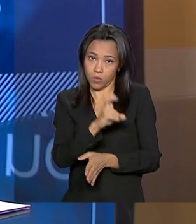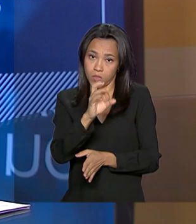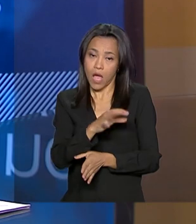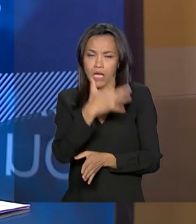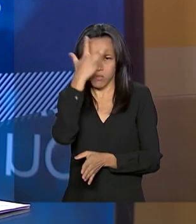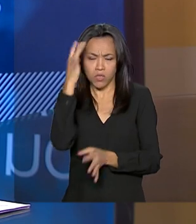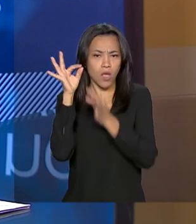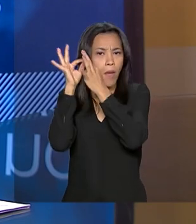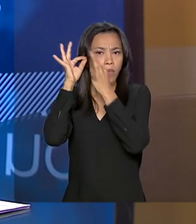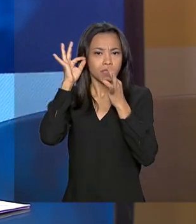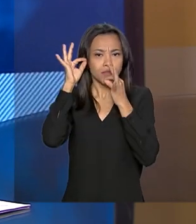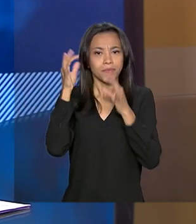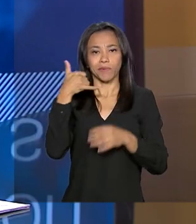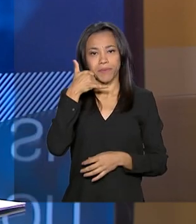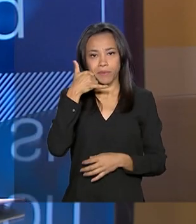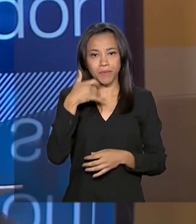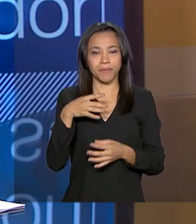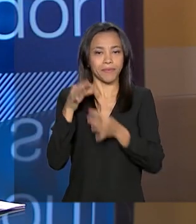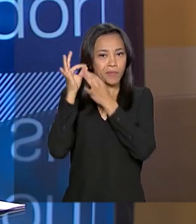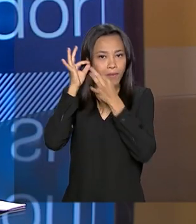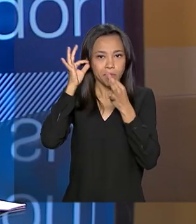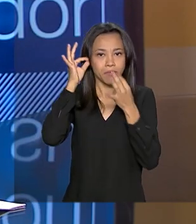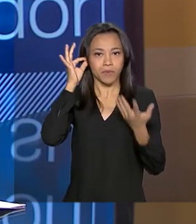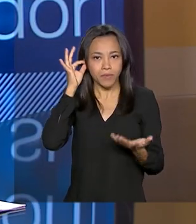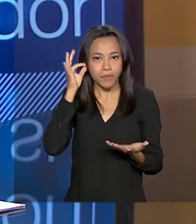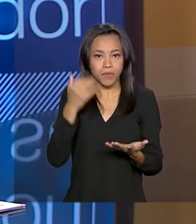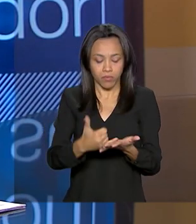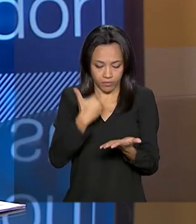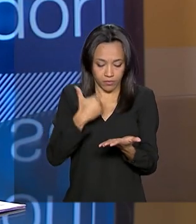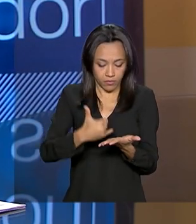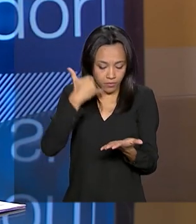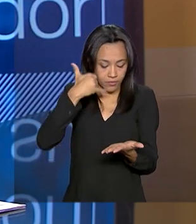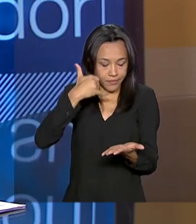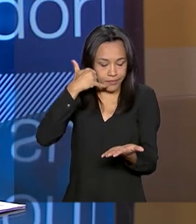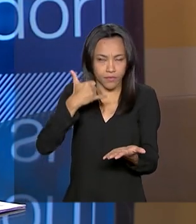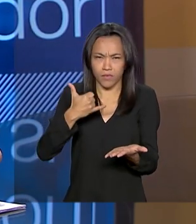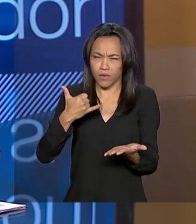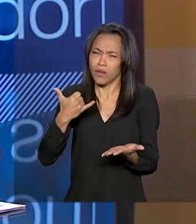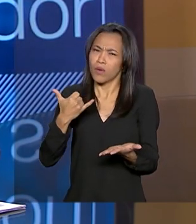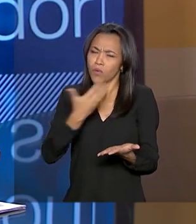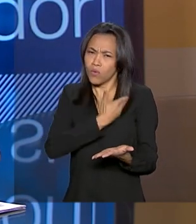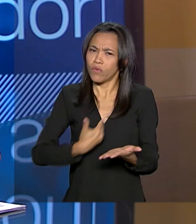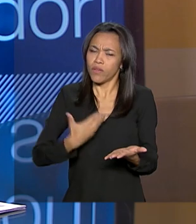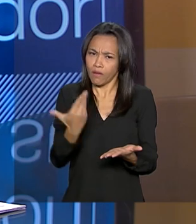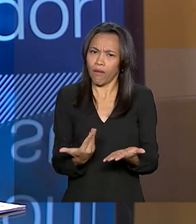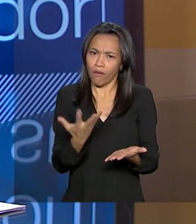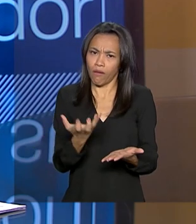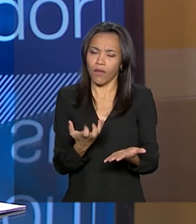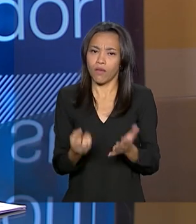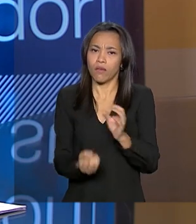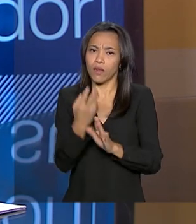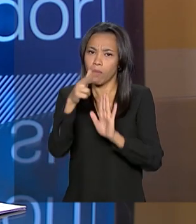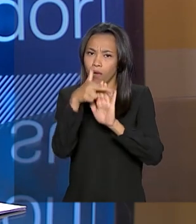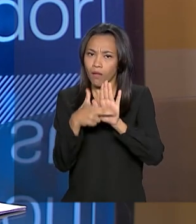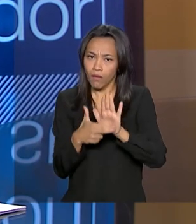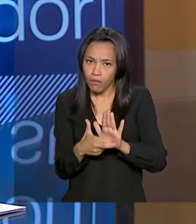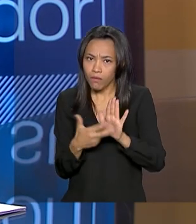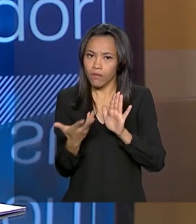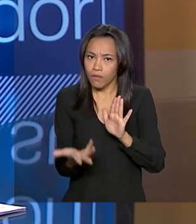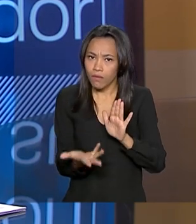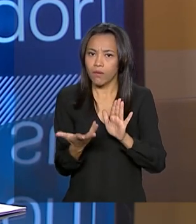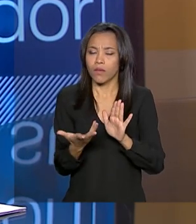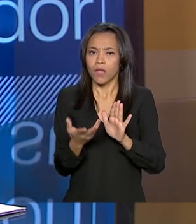ligações indesejadas de telemarketing. O governo está pensando em regulamentar esse setor e os Estados Unidos seriam